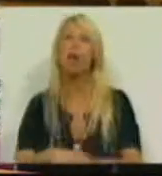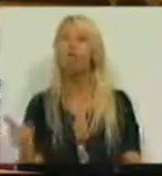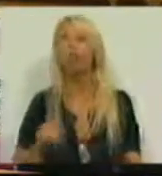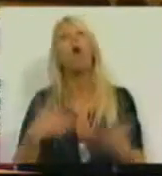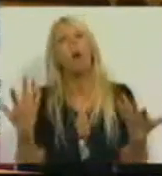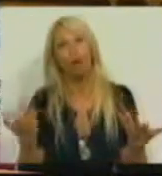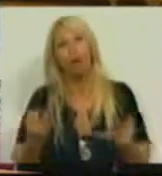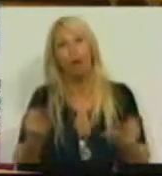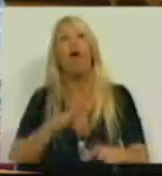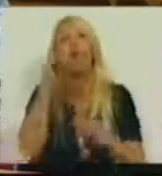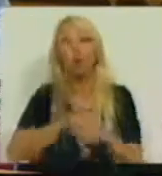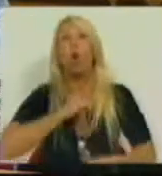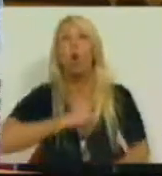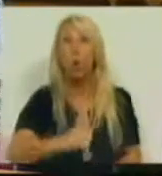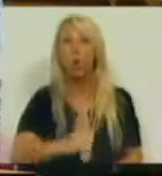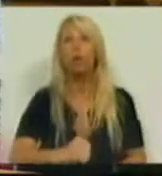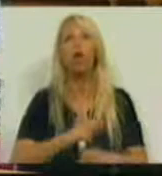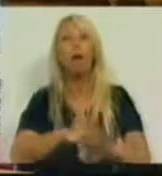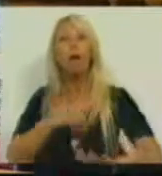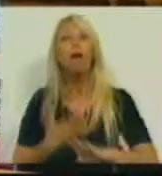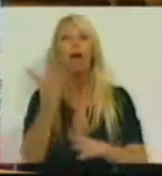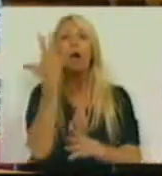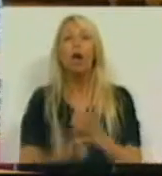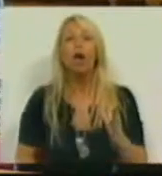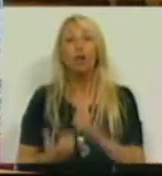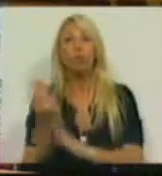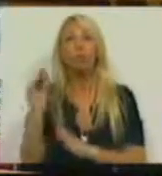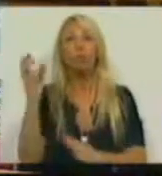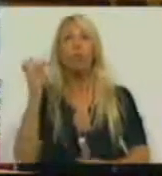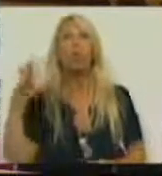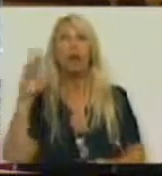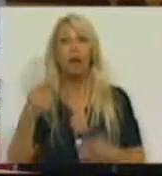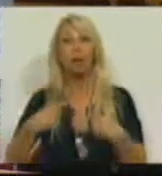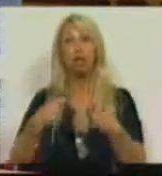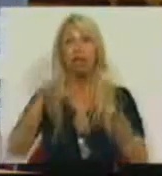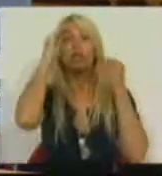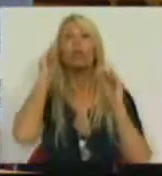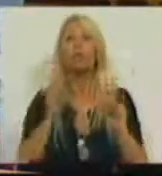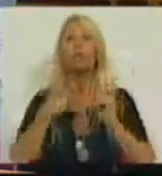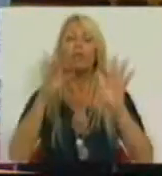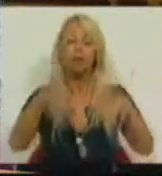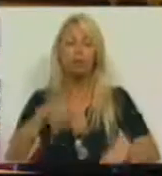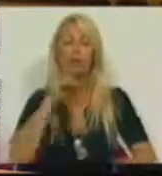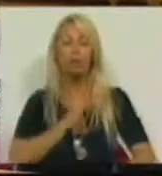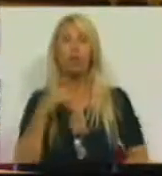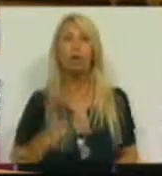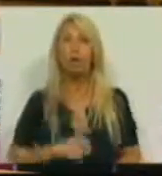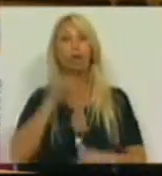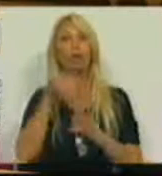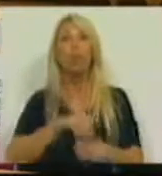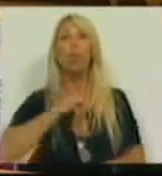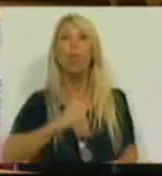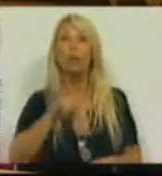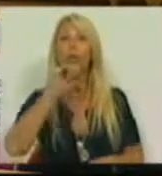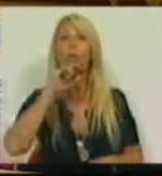aliás contra, o reforço das decisões à coleta das despesas da educação. Quero terminar, Sra. Deputada. terminar, Sra. Presidente, e votaremos contra a